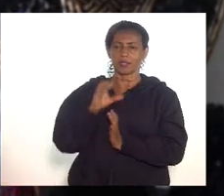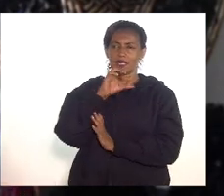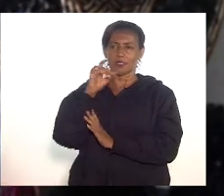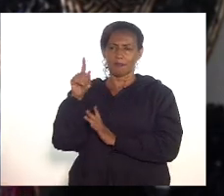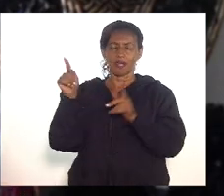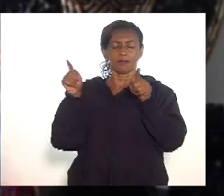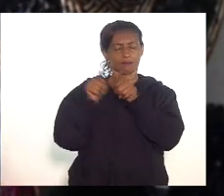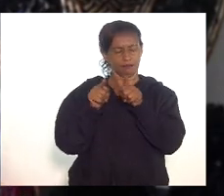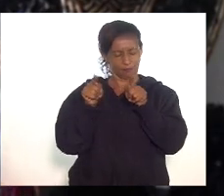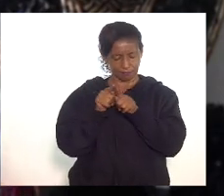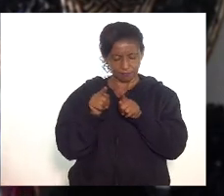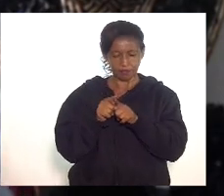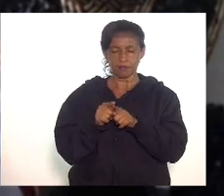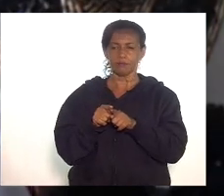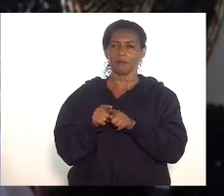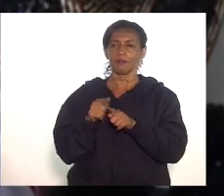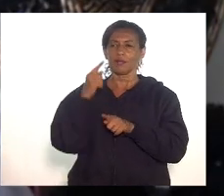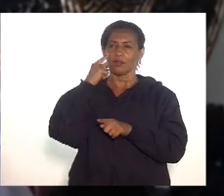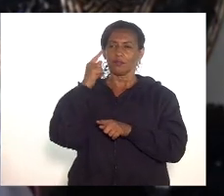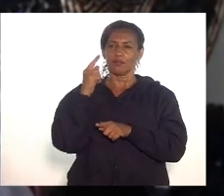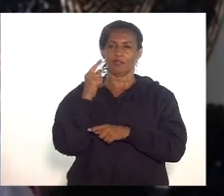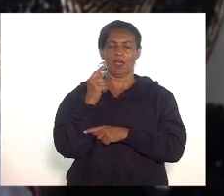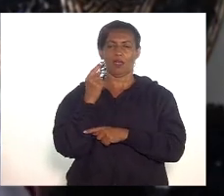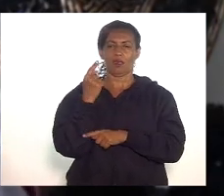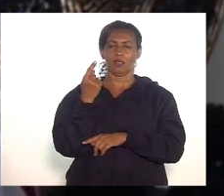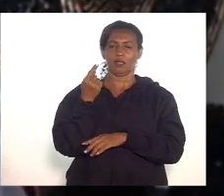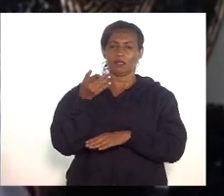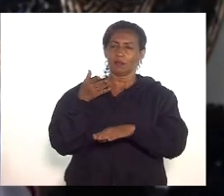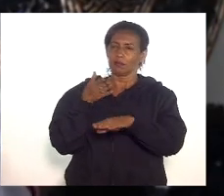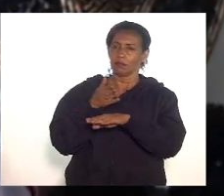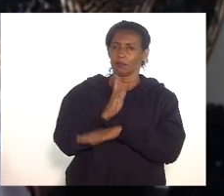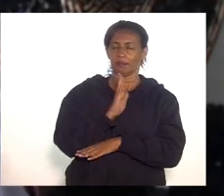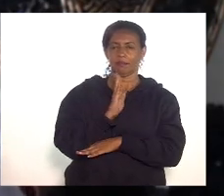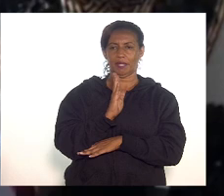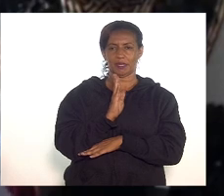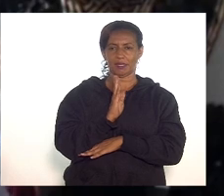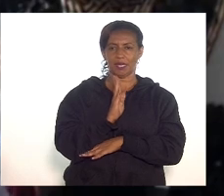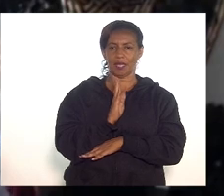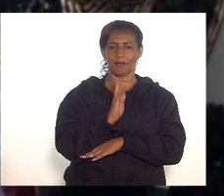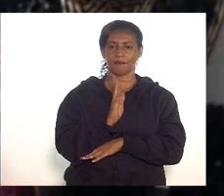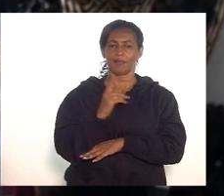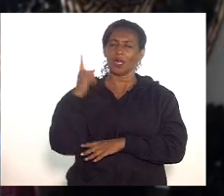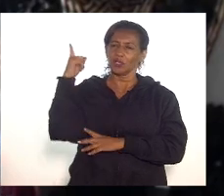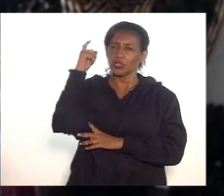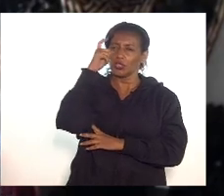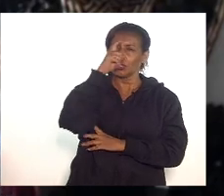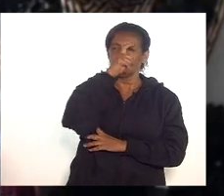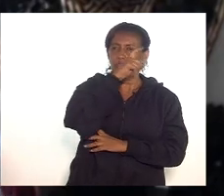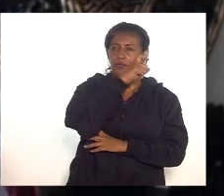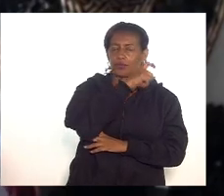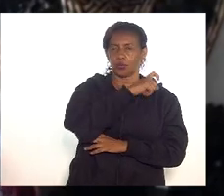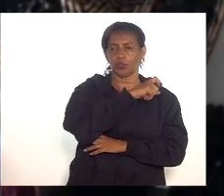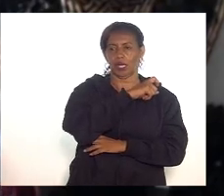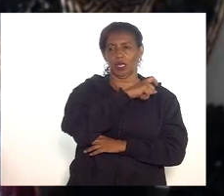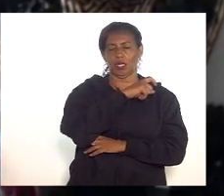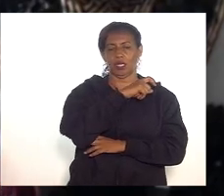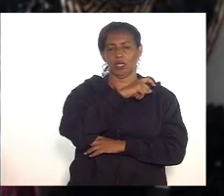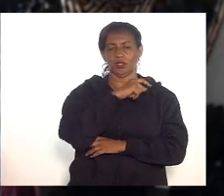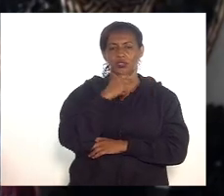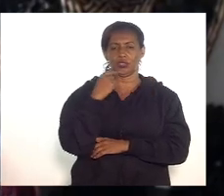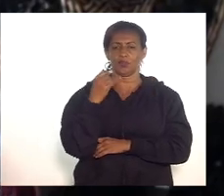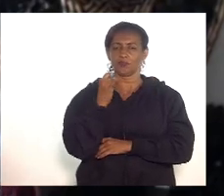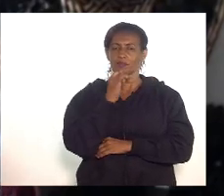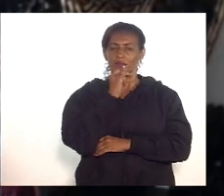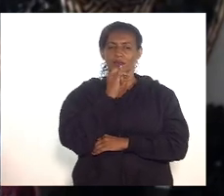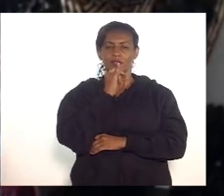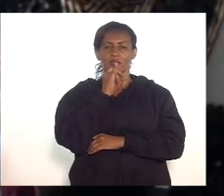teve aprovado agora há pouco o alerta PRI, só que a gente está tendo dificuldade com as operadoras. Eles acham